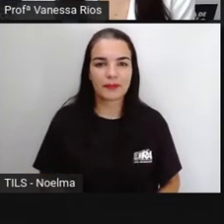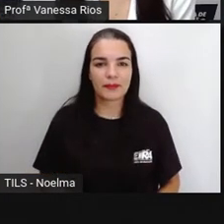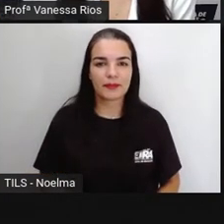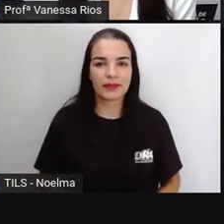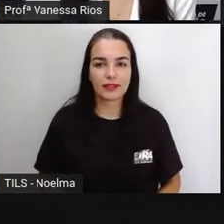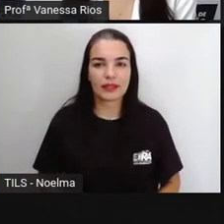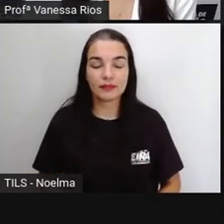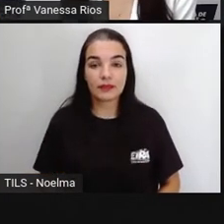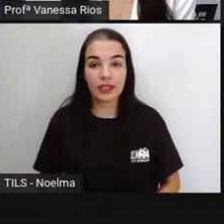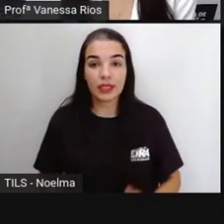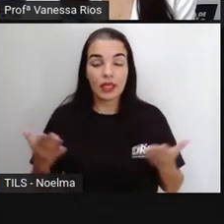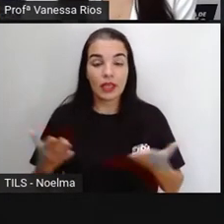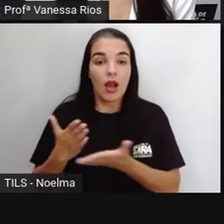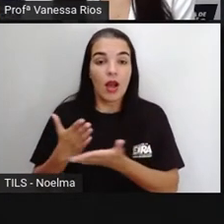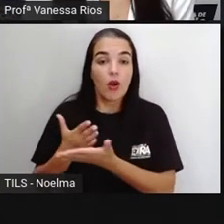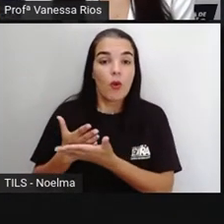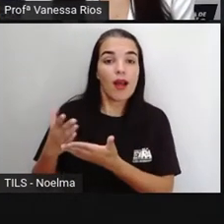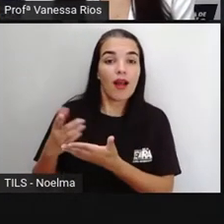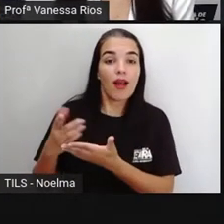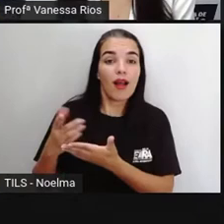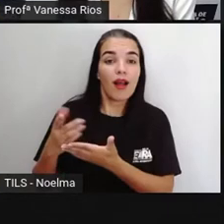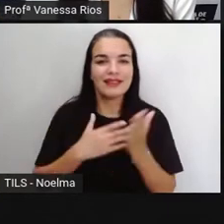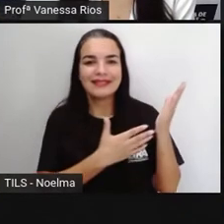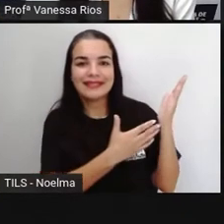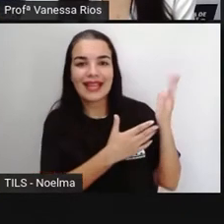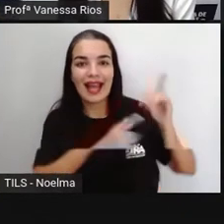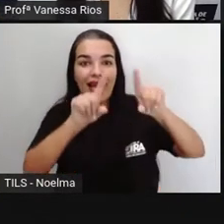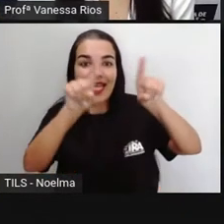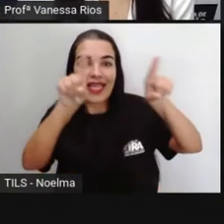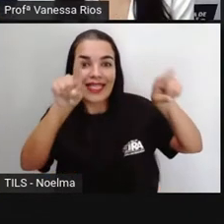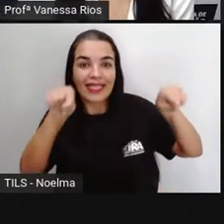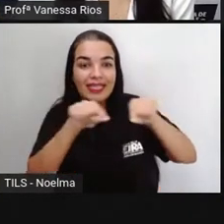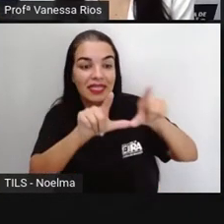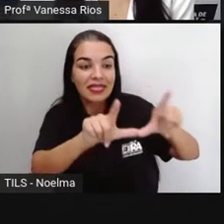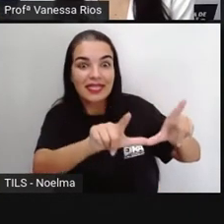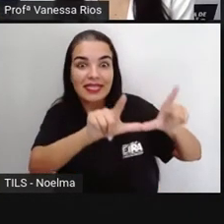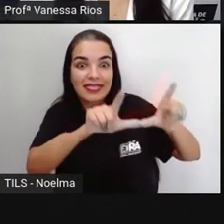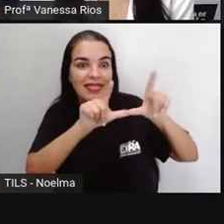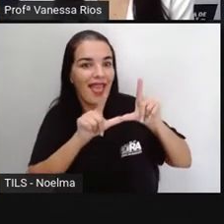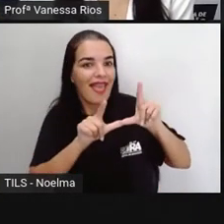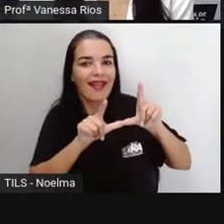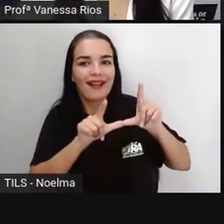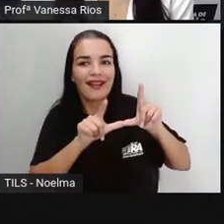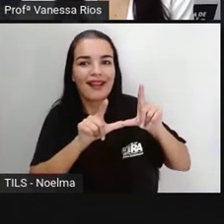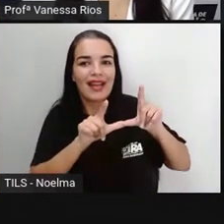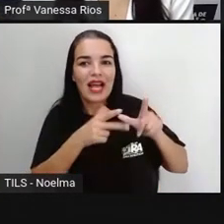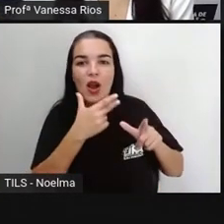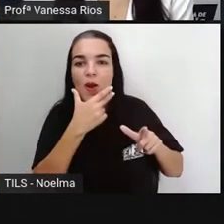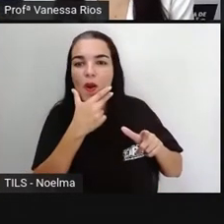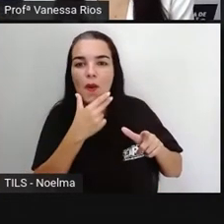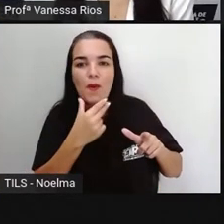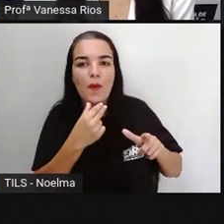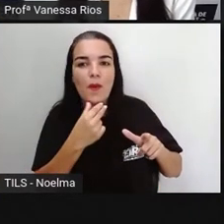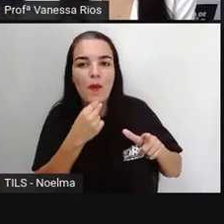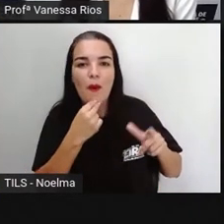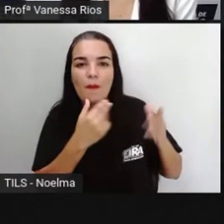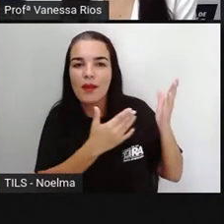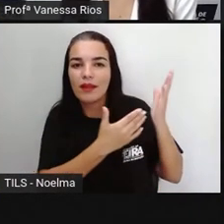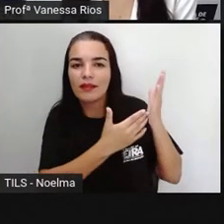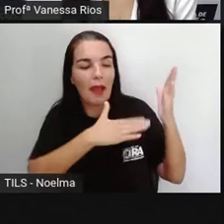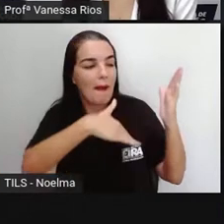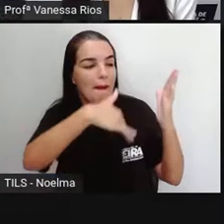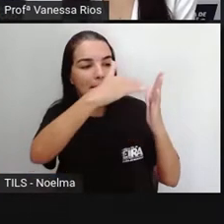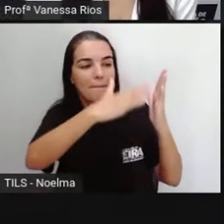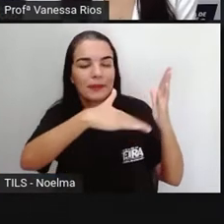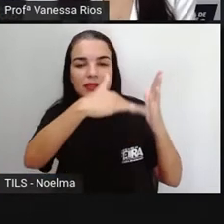Para iniciarmos aí, apropriar essa tela, né? Essa tela aí, ó, que foi pintada por Ivan